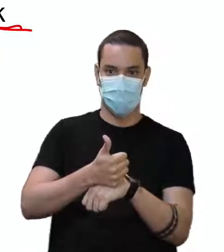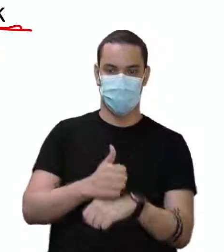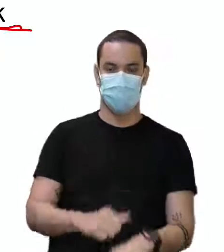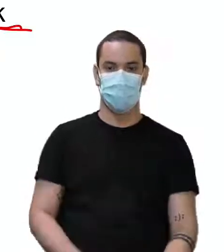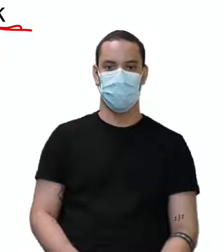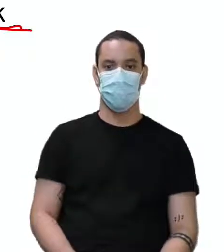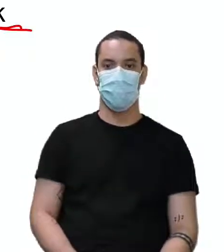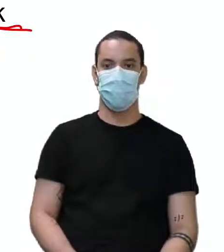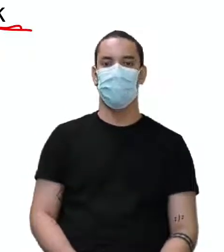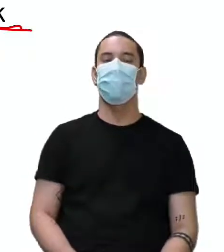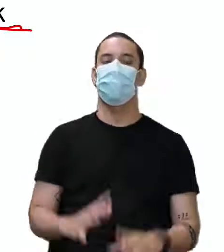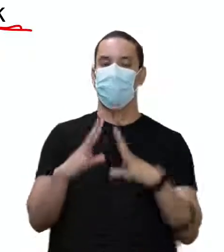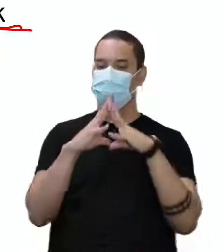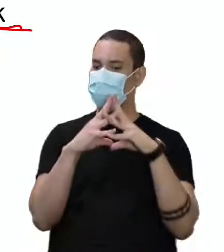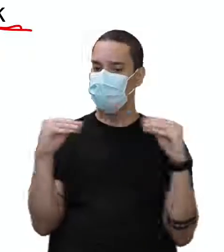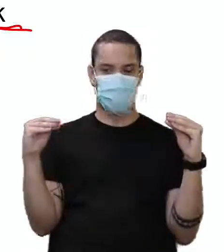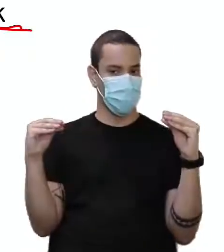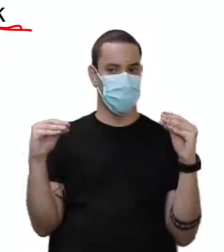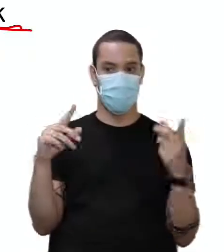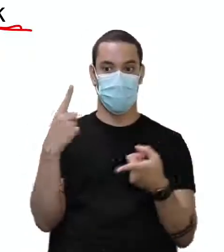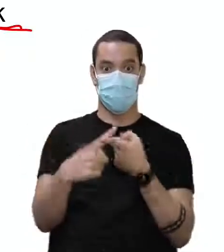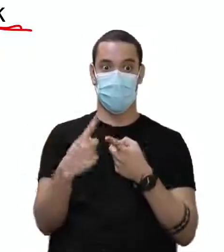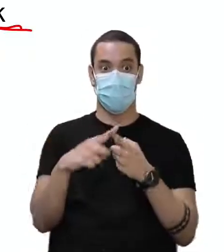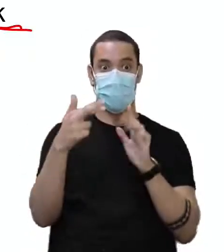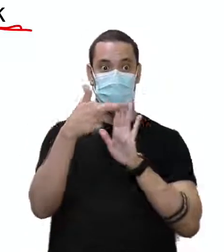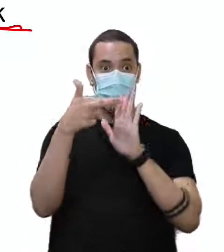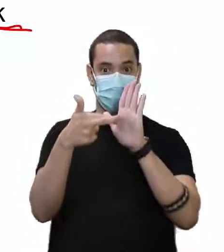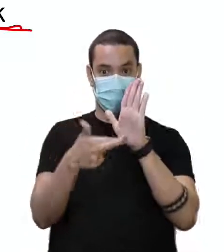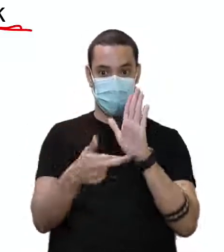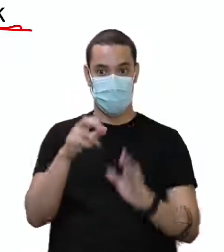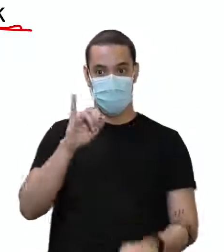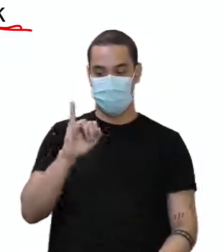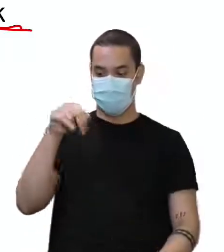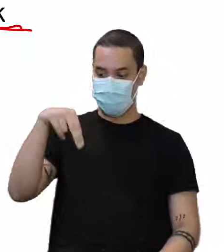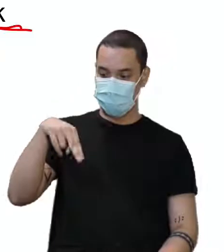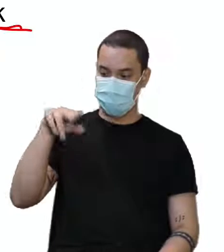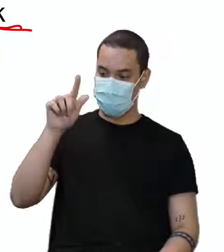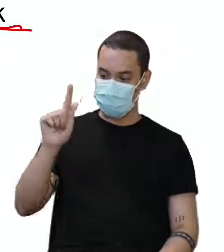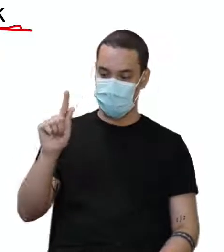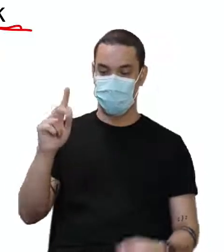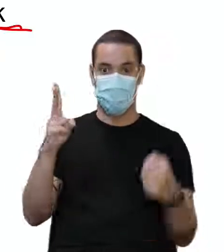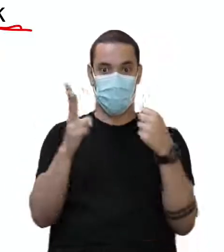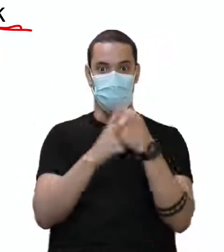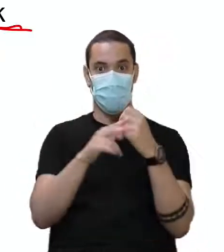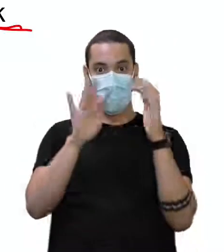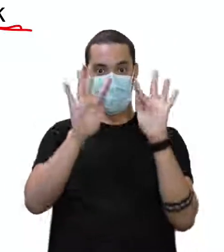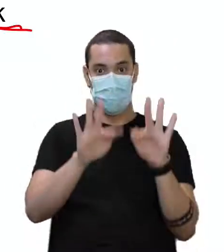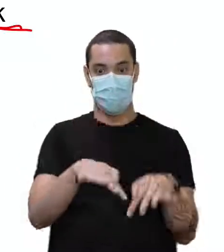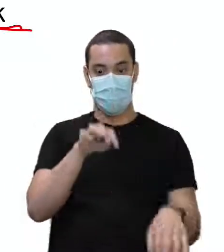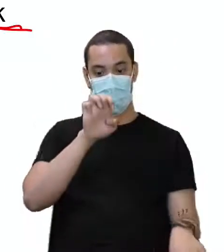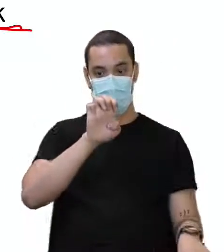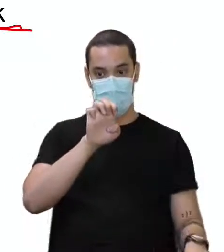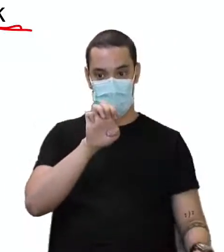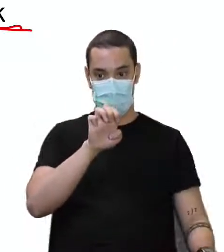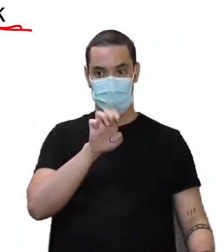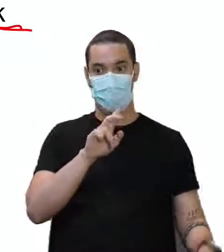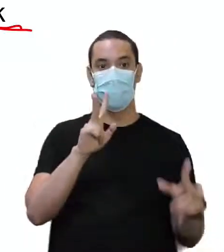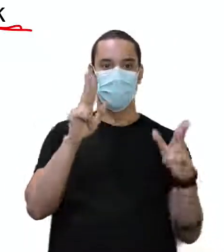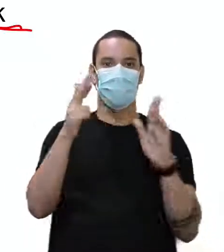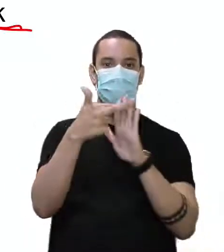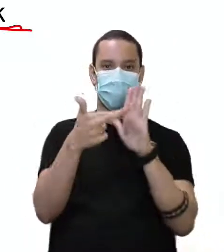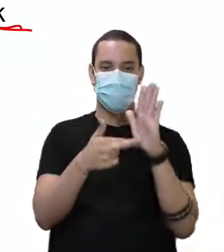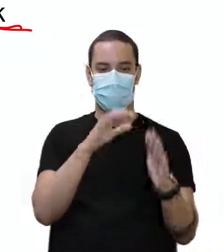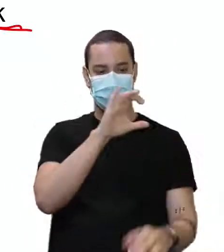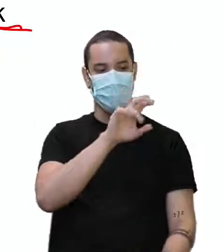Venced? Ele sumiu do mapa. Por quê? Porque na regra do NG, verbos que terminam com o E, além daquela regra do